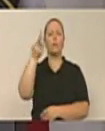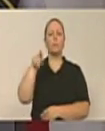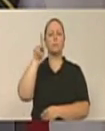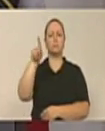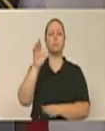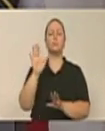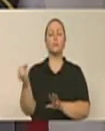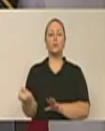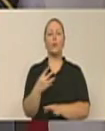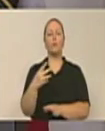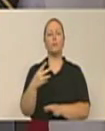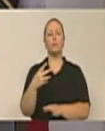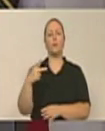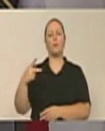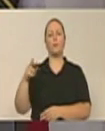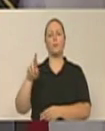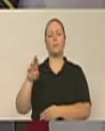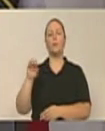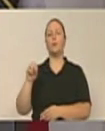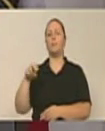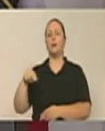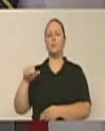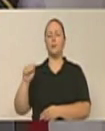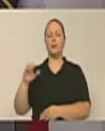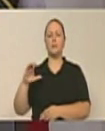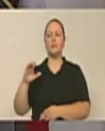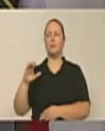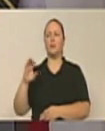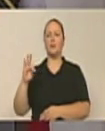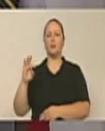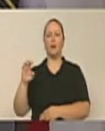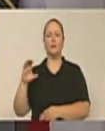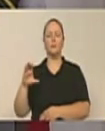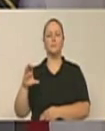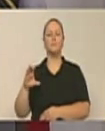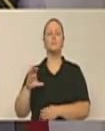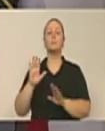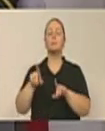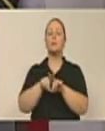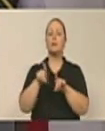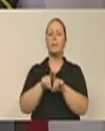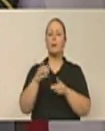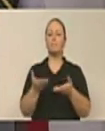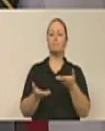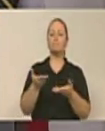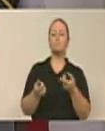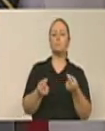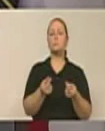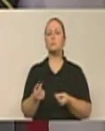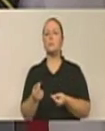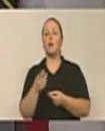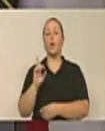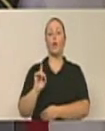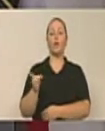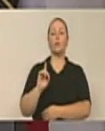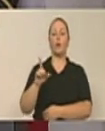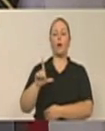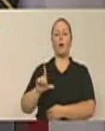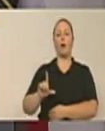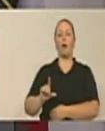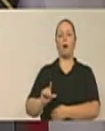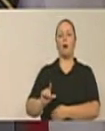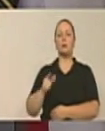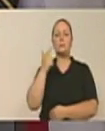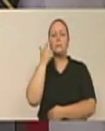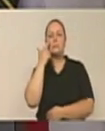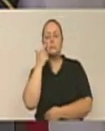vagas, uma notícia importantíssima. Balança comercial, vereador Sérgio Jacin, apresenta superávit, dólar recua, Copom decide manter a